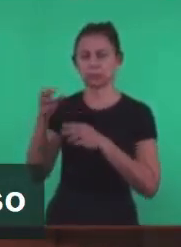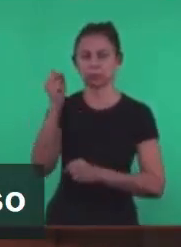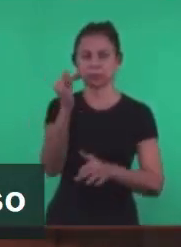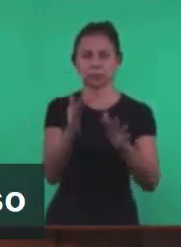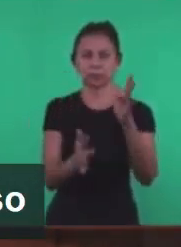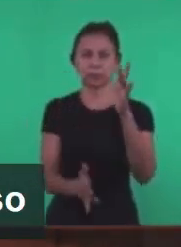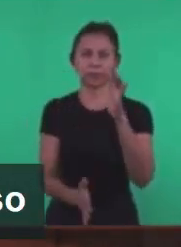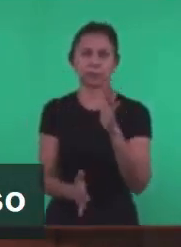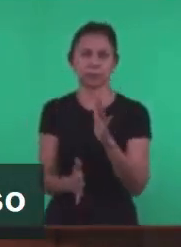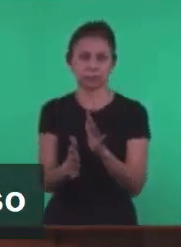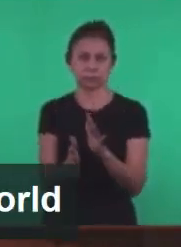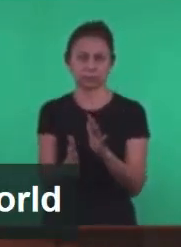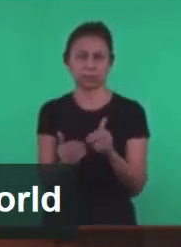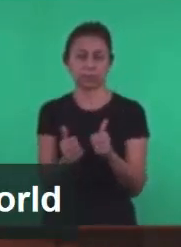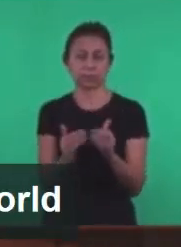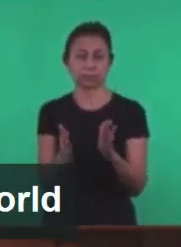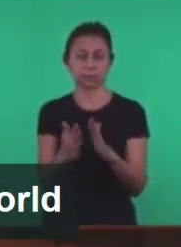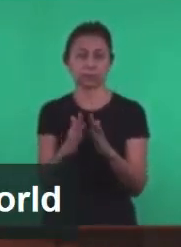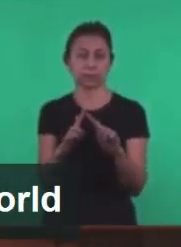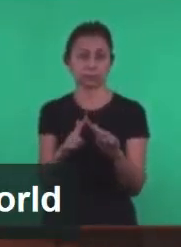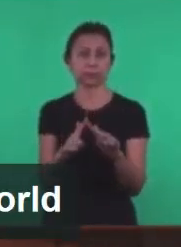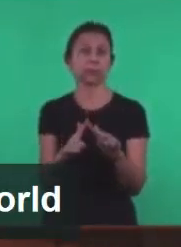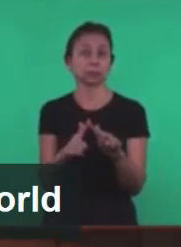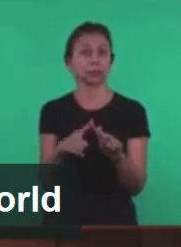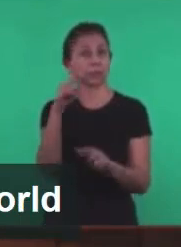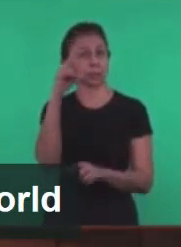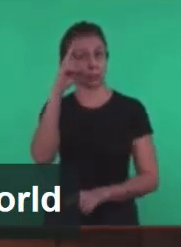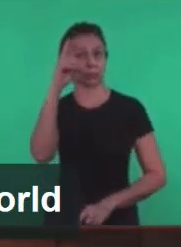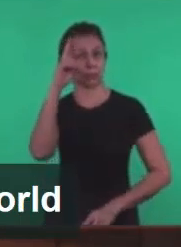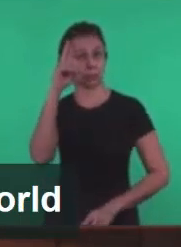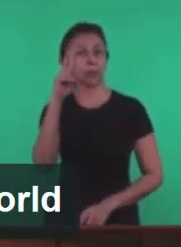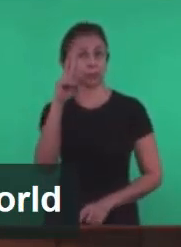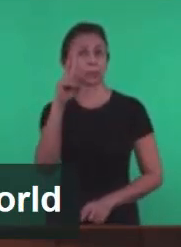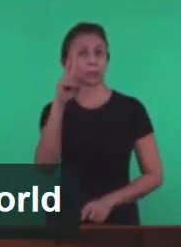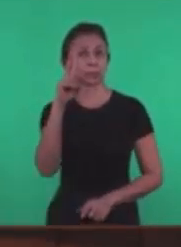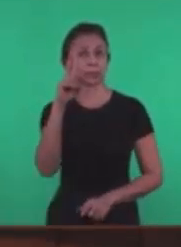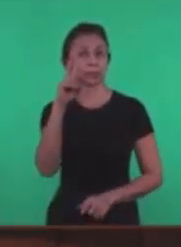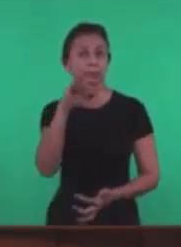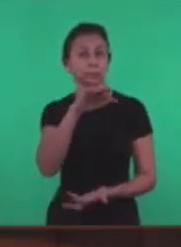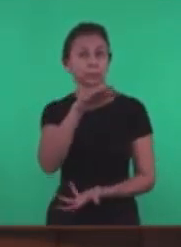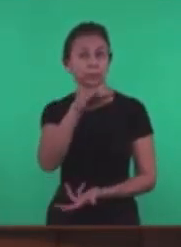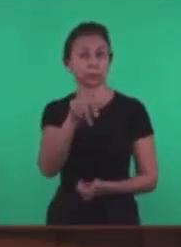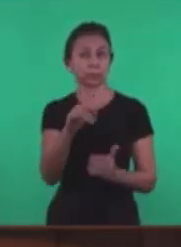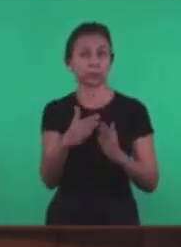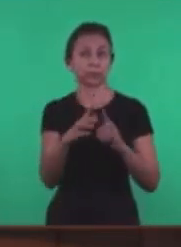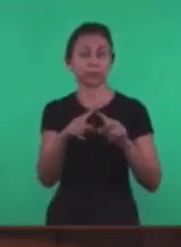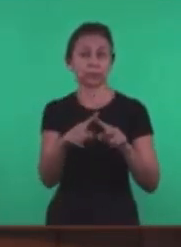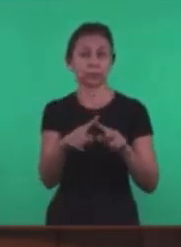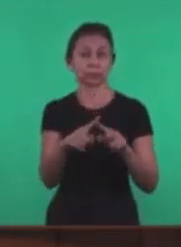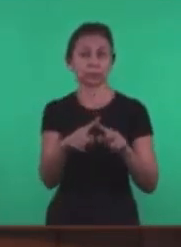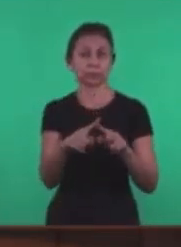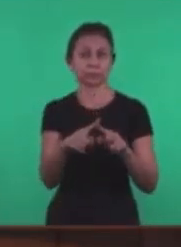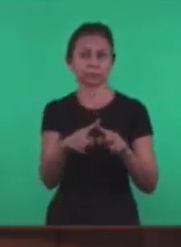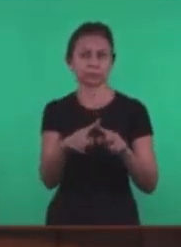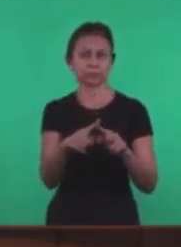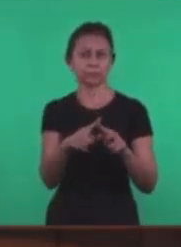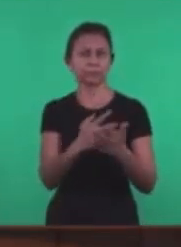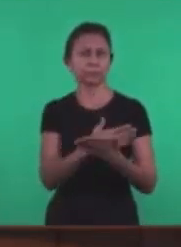estabelece No mundo Então historicamente A igreja se estabelece No mundo Uma grande luta